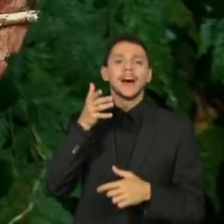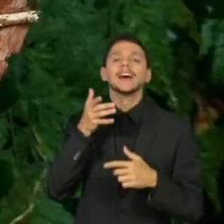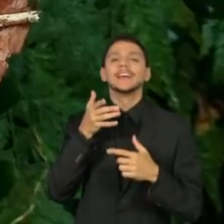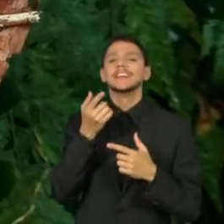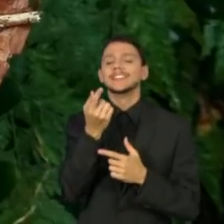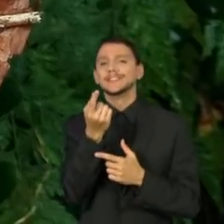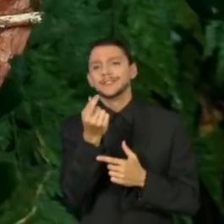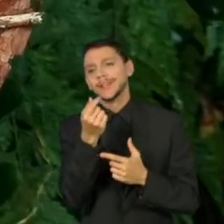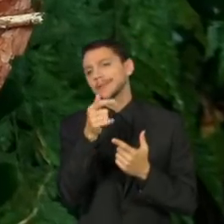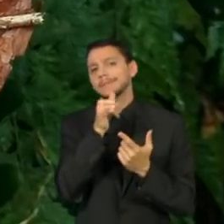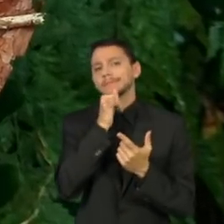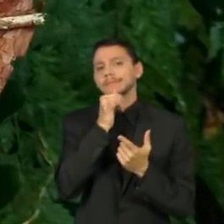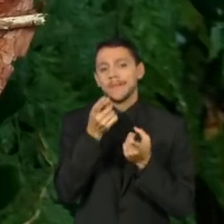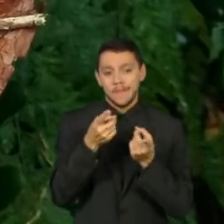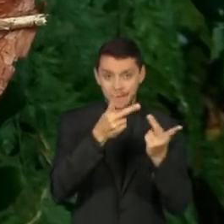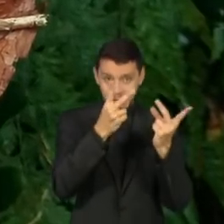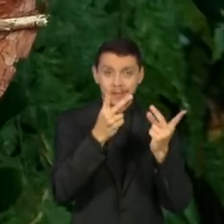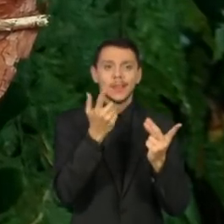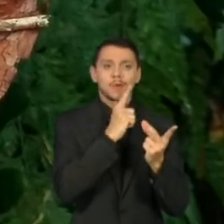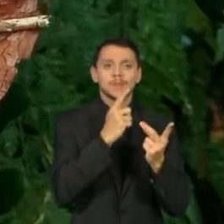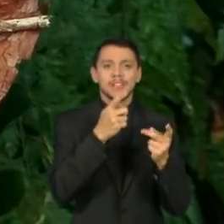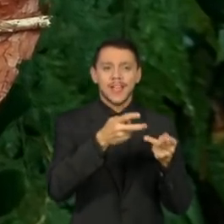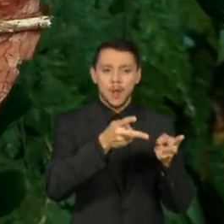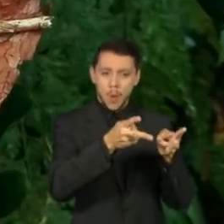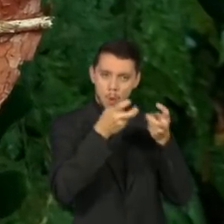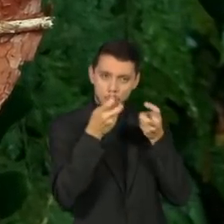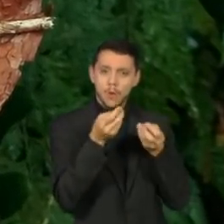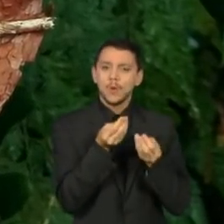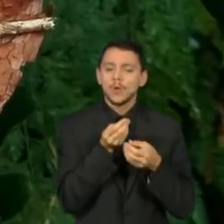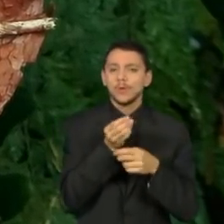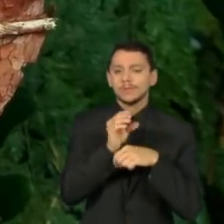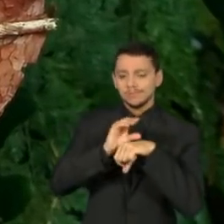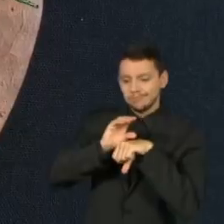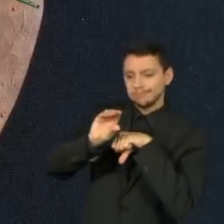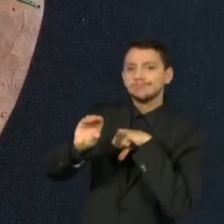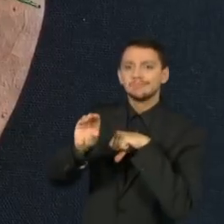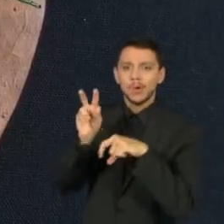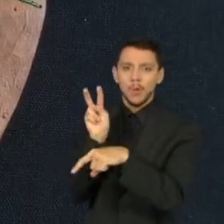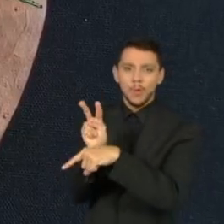venda, geralmente, dessas peças para esses projetos de conservação, né?